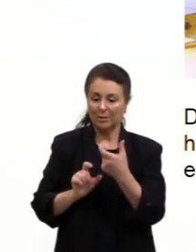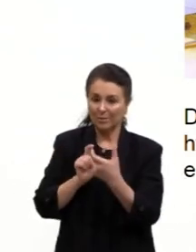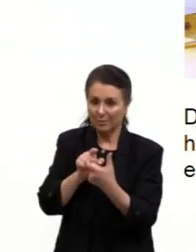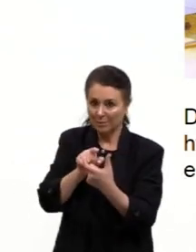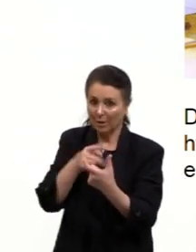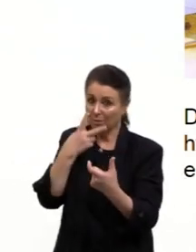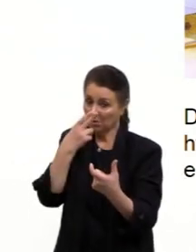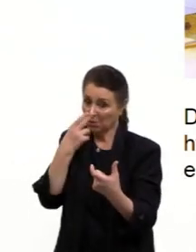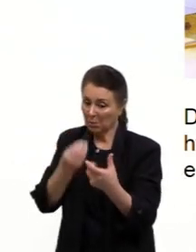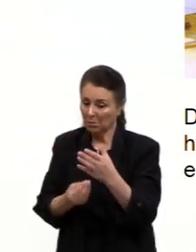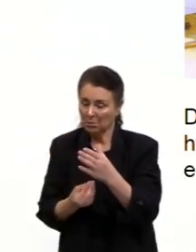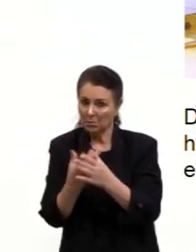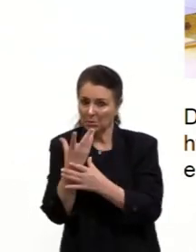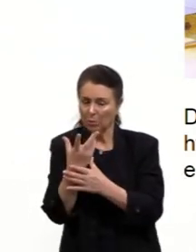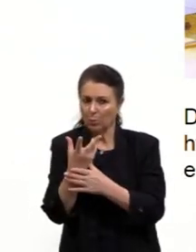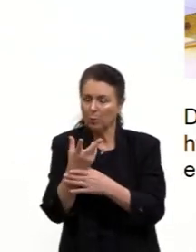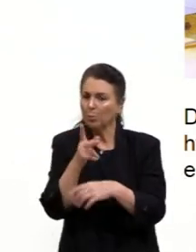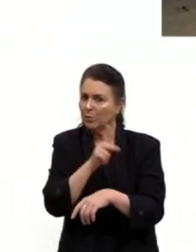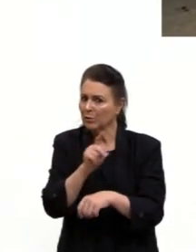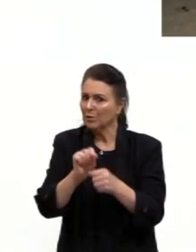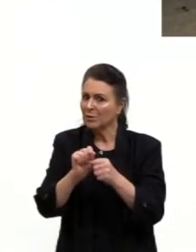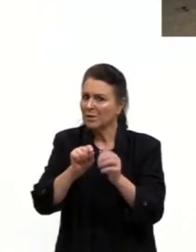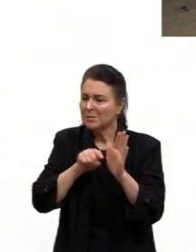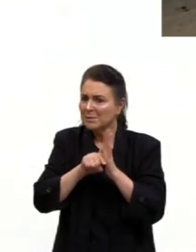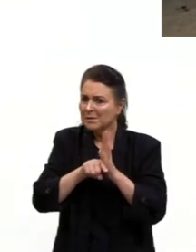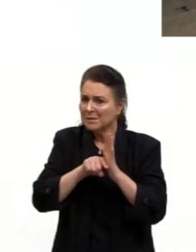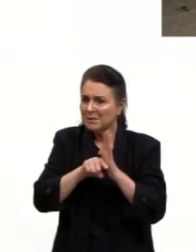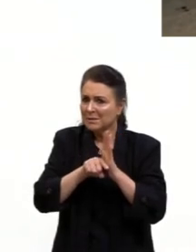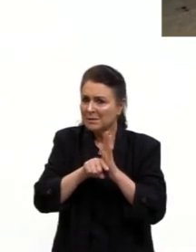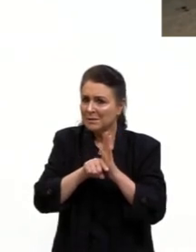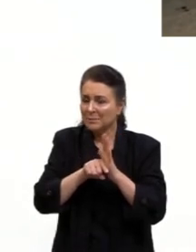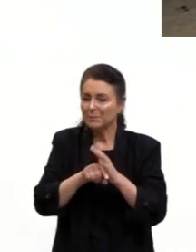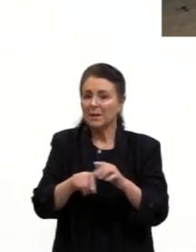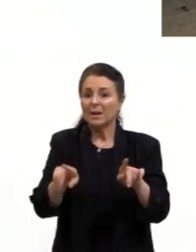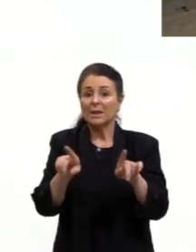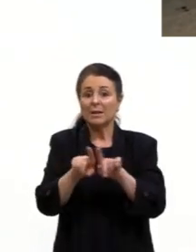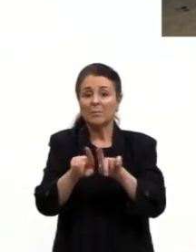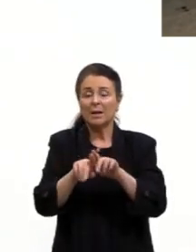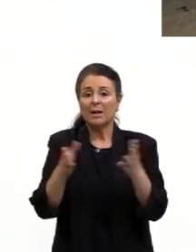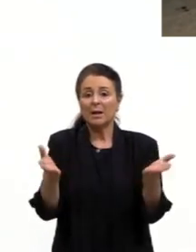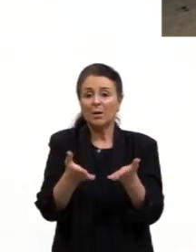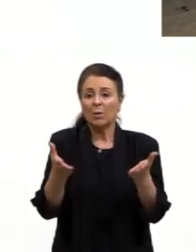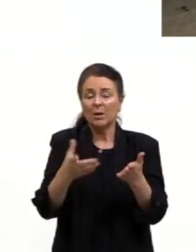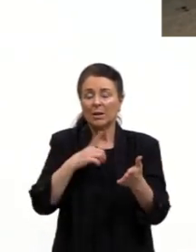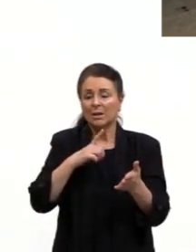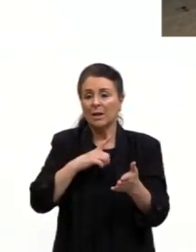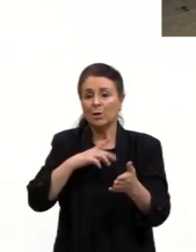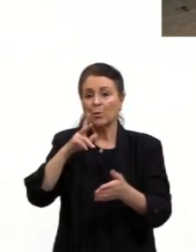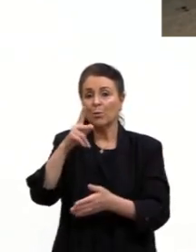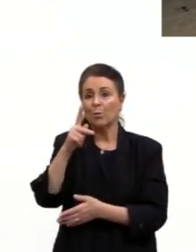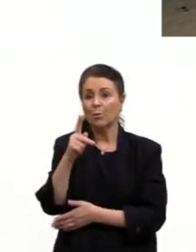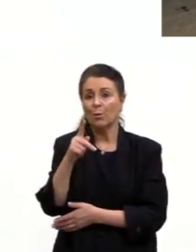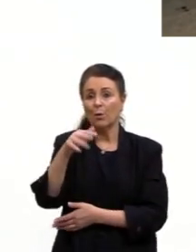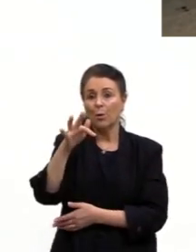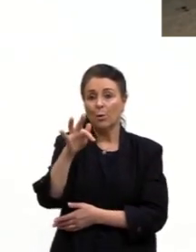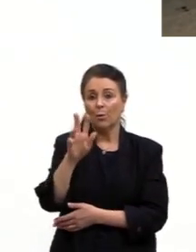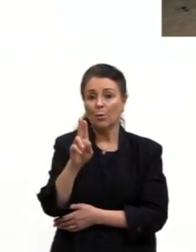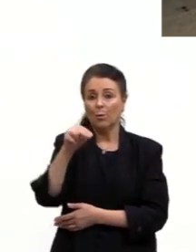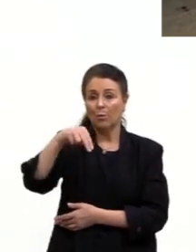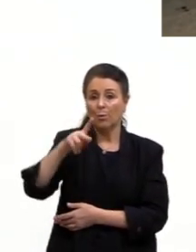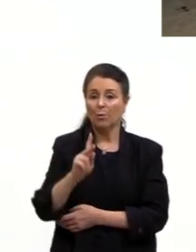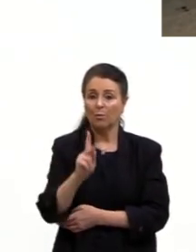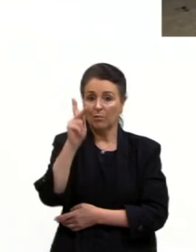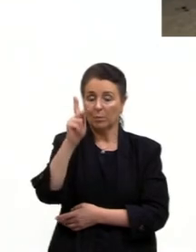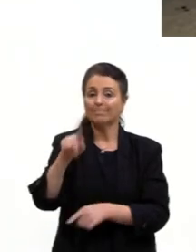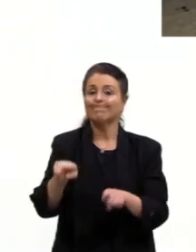pesquisar um pouco isso, não achei, mas é algo que vale a pena pesquisar mais também. Falar do funk, que o funk sofre preconceito tal qual,